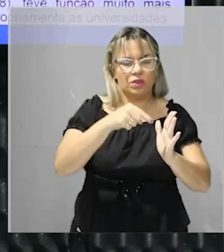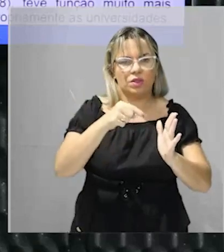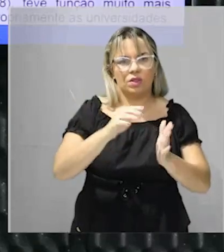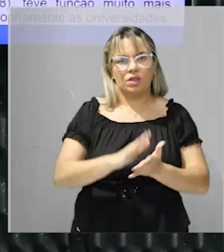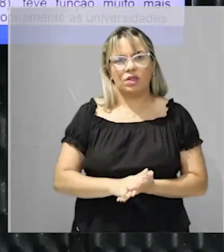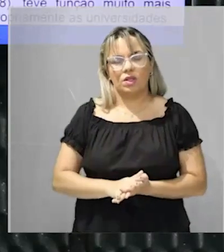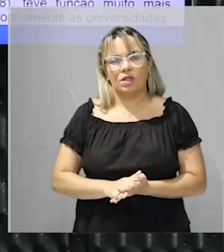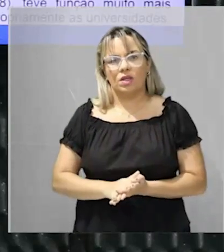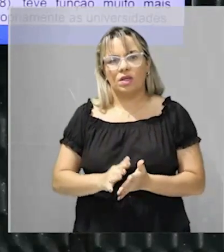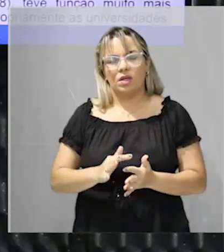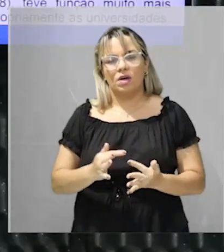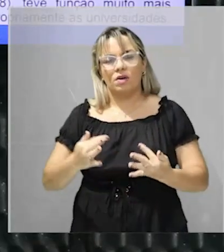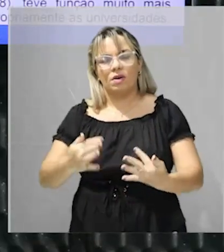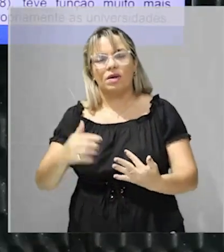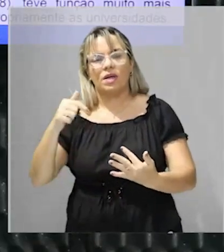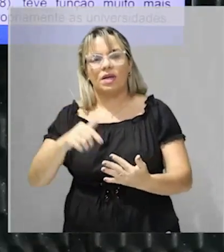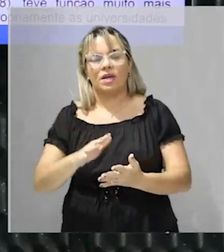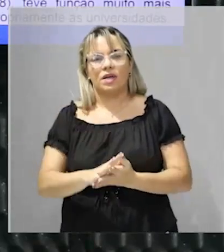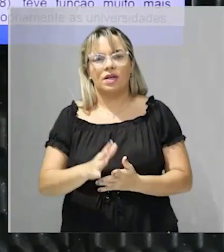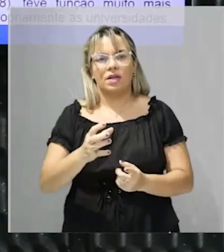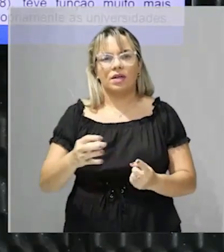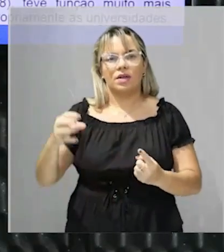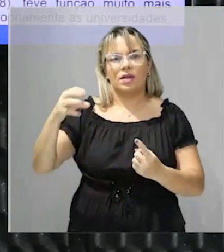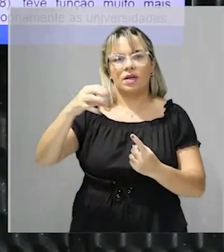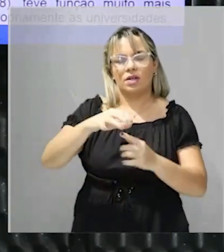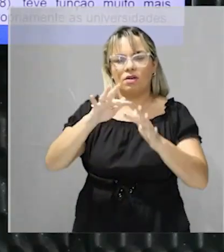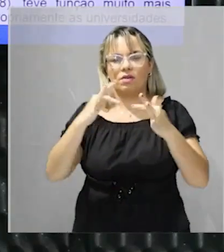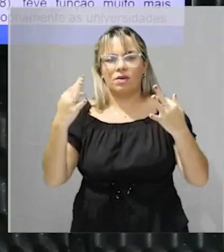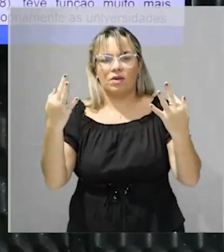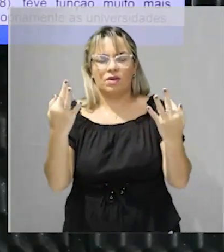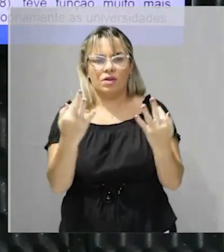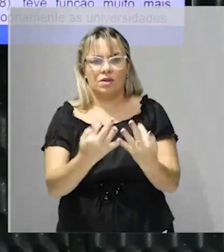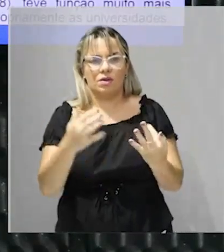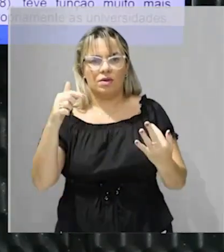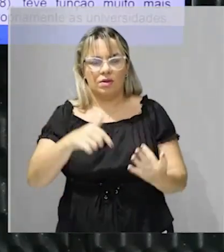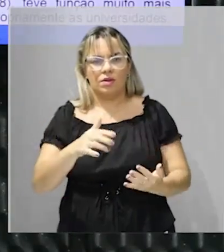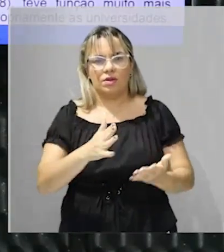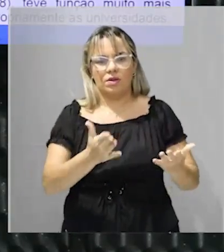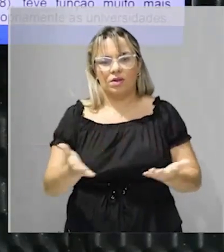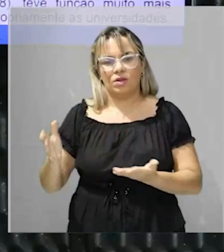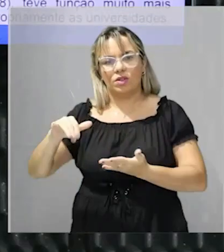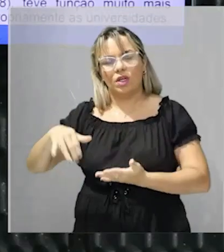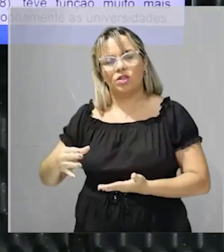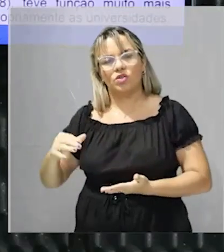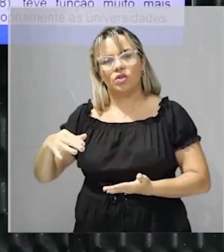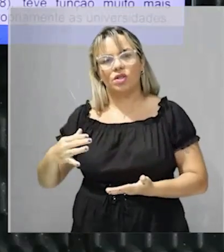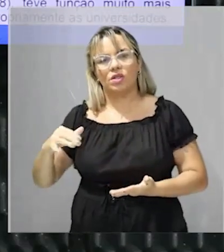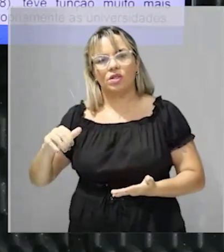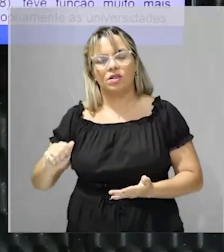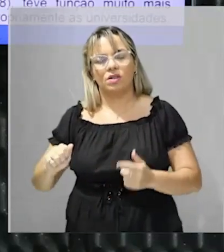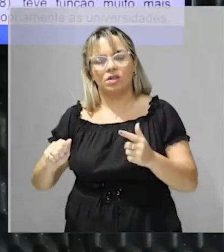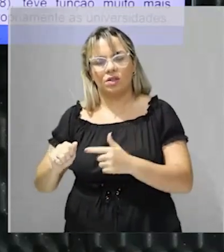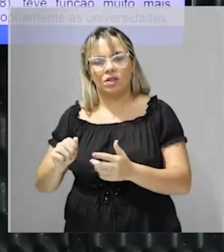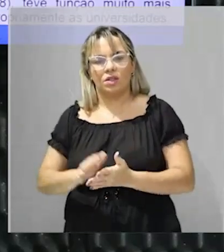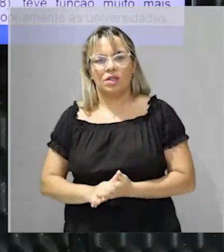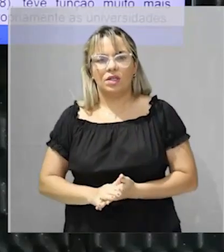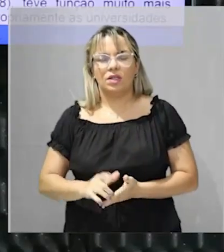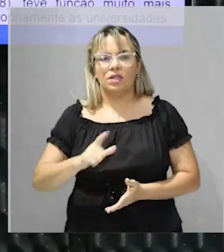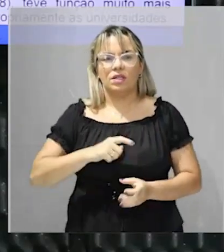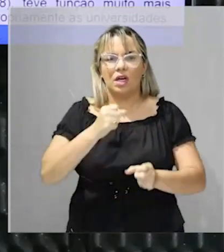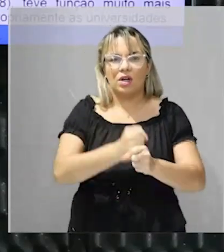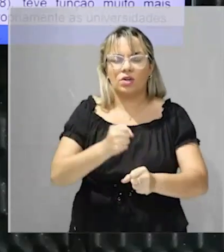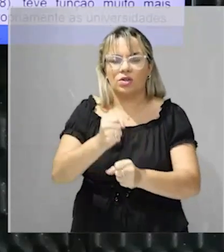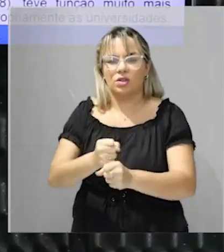Medicina na Bahia. A partir da vinda da família real das minhas joaninas é que nós teremos a instalação dessas primeiras